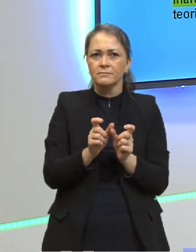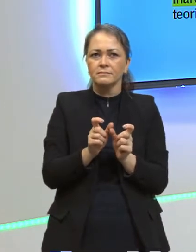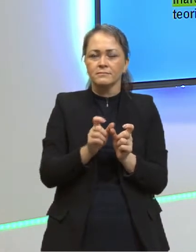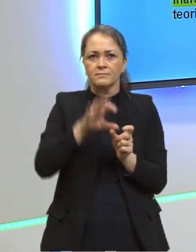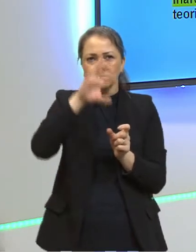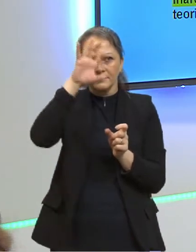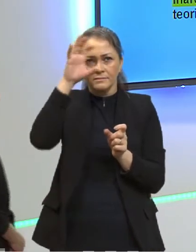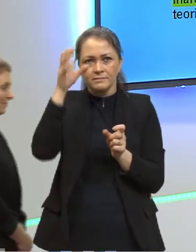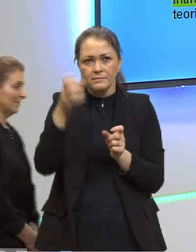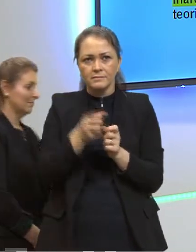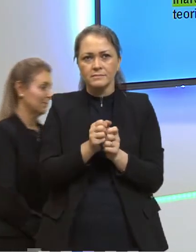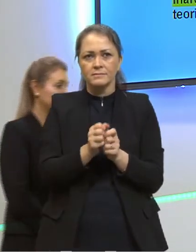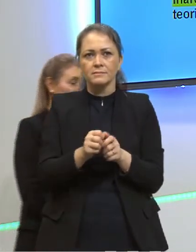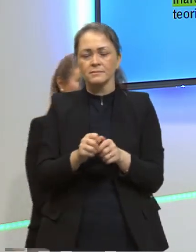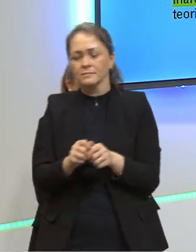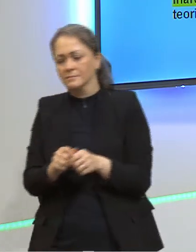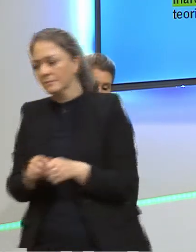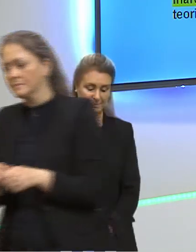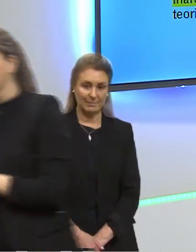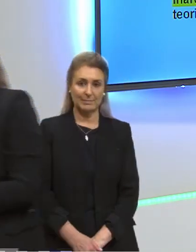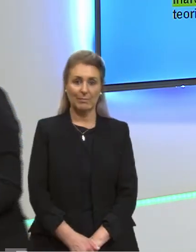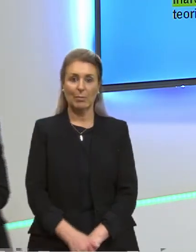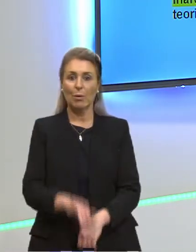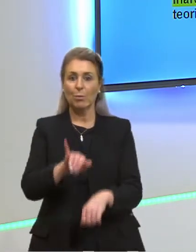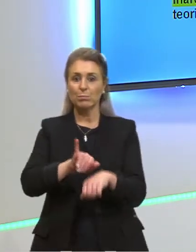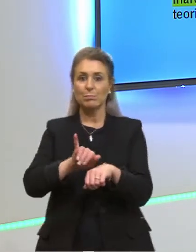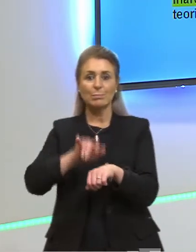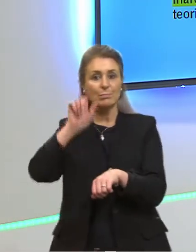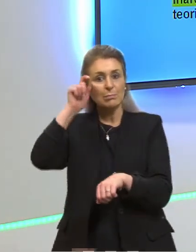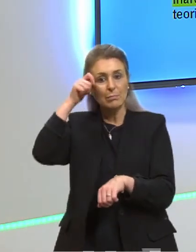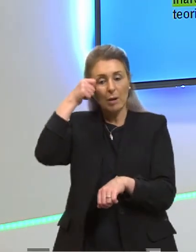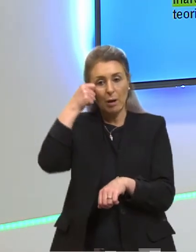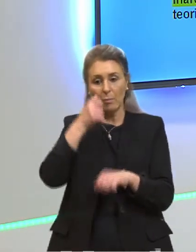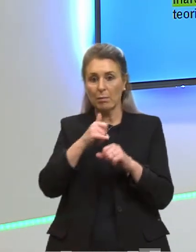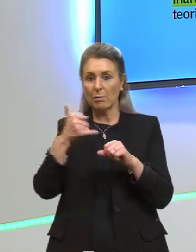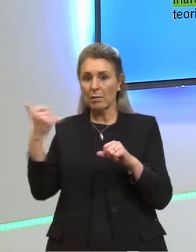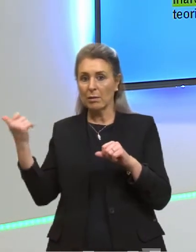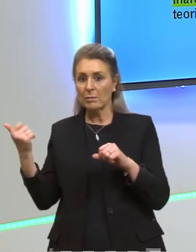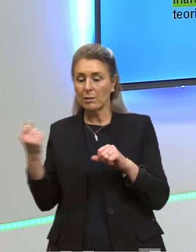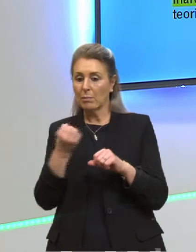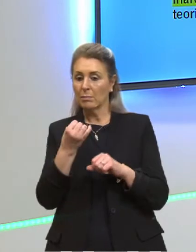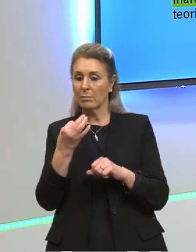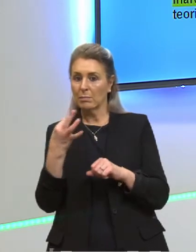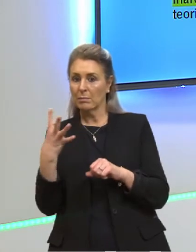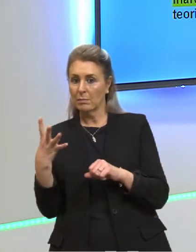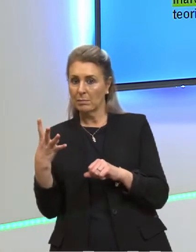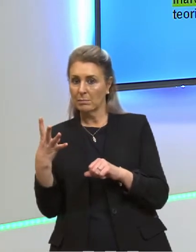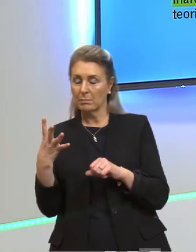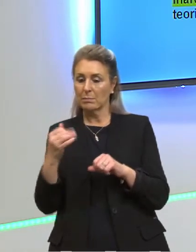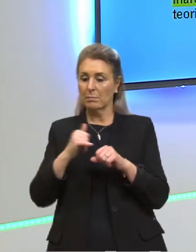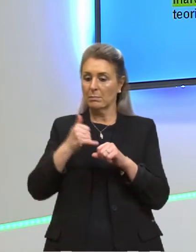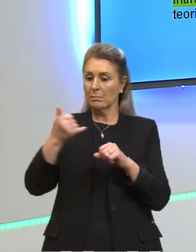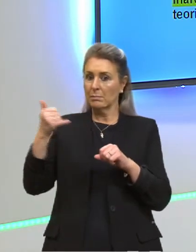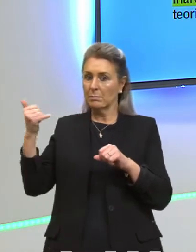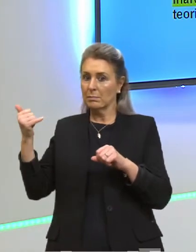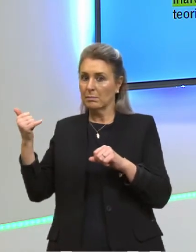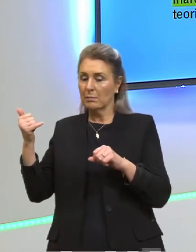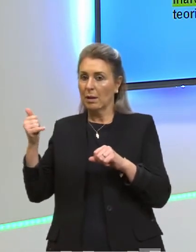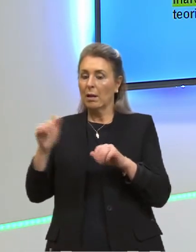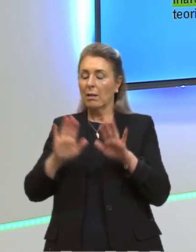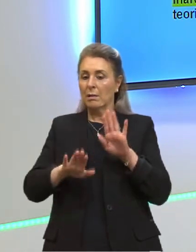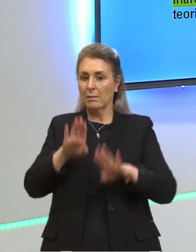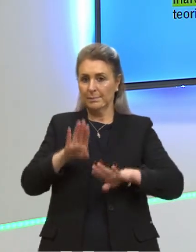para o corpo negro é dizer que a energia é quantizada, ou seja, a energia, ela vai